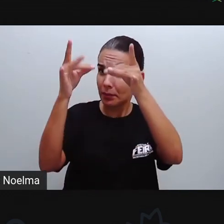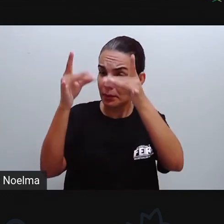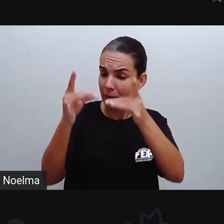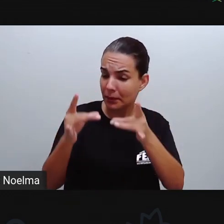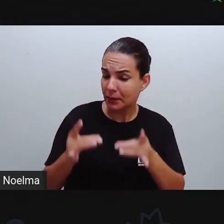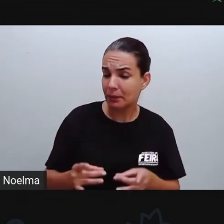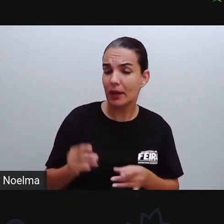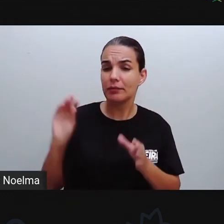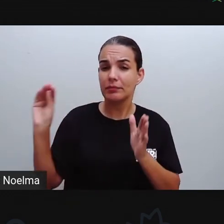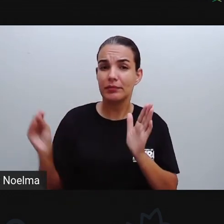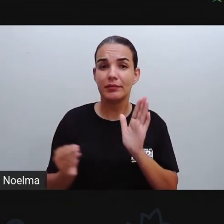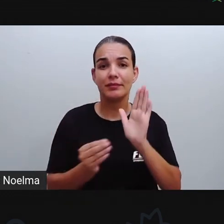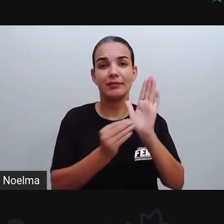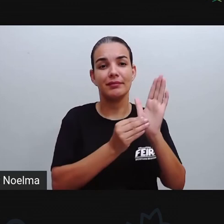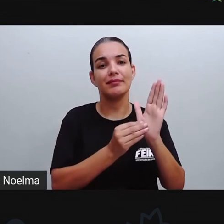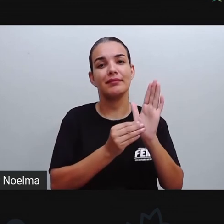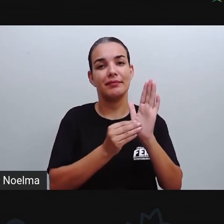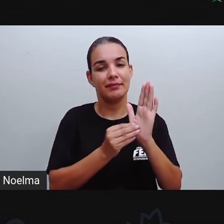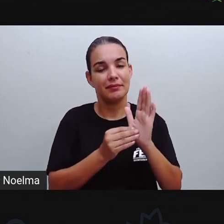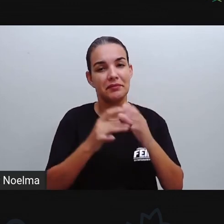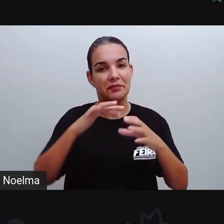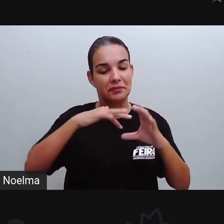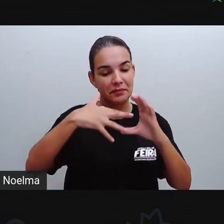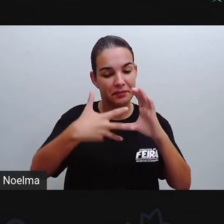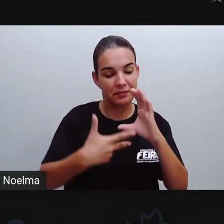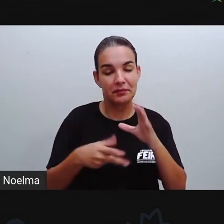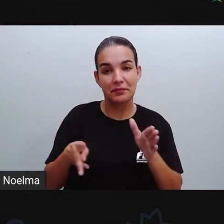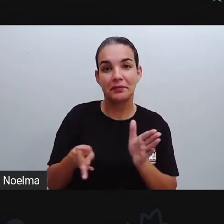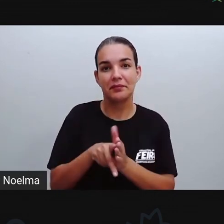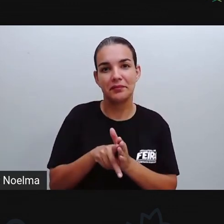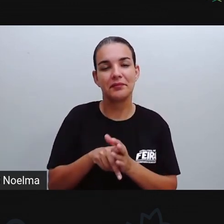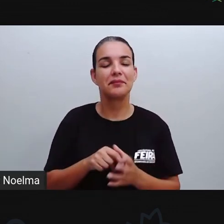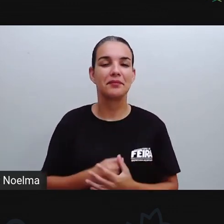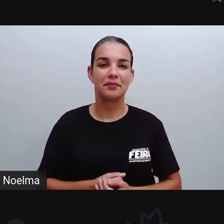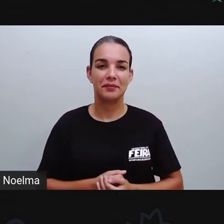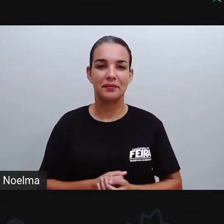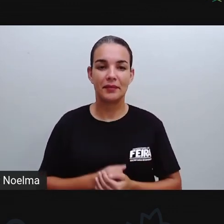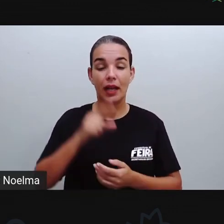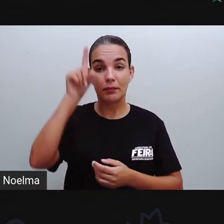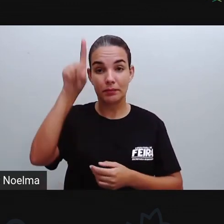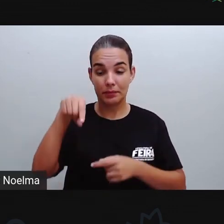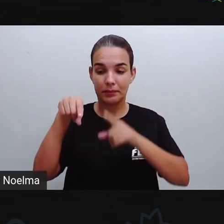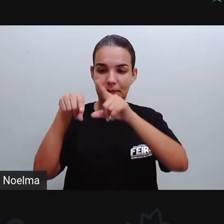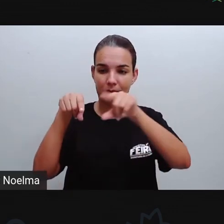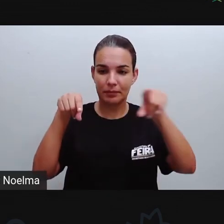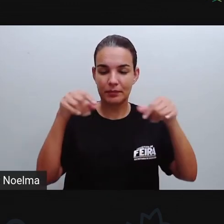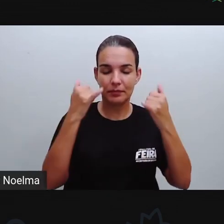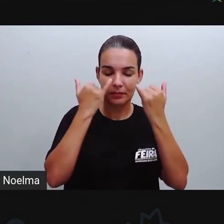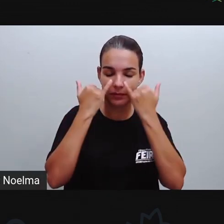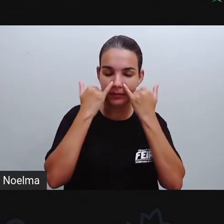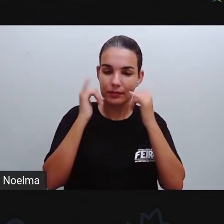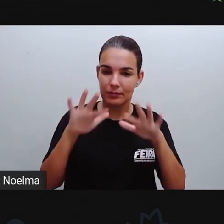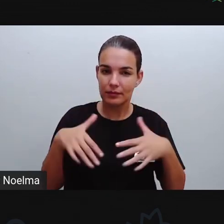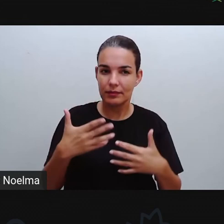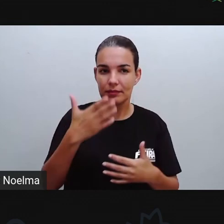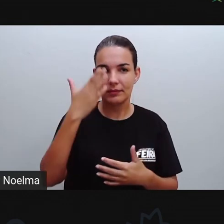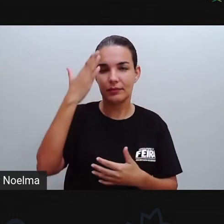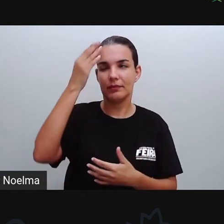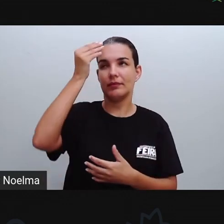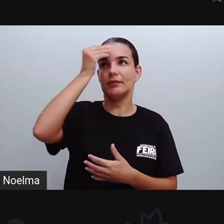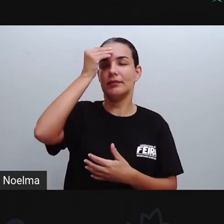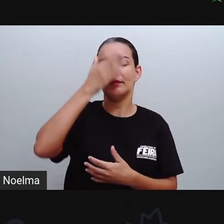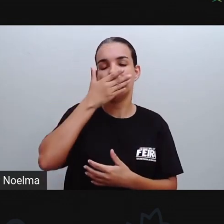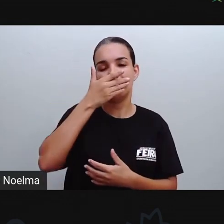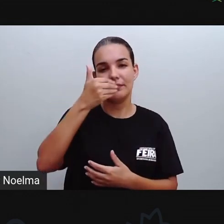infográficos, e colocando também quais são os elementos presentes no infográfico. E com isso vocês vão compreender aí mais direitinho